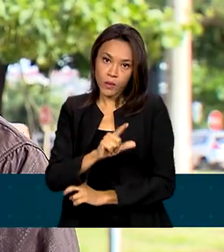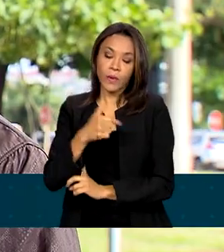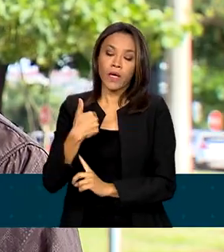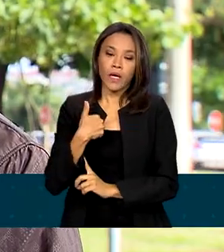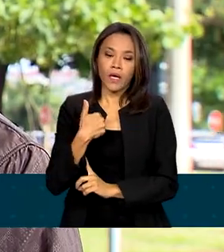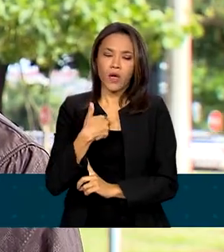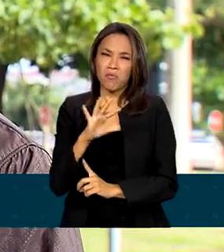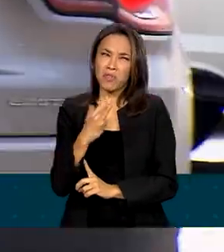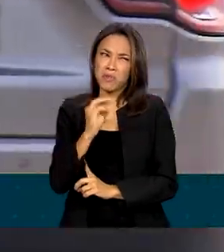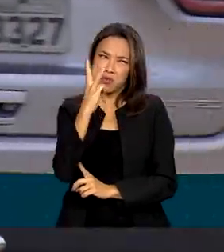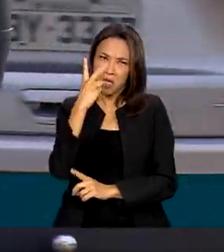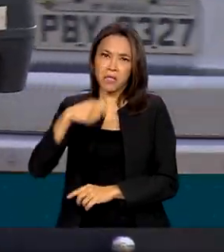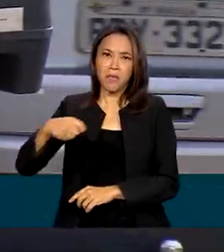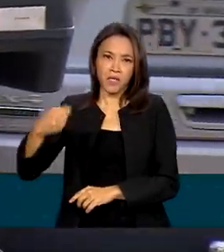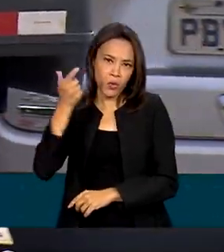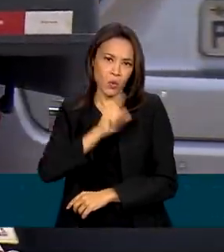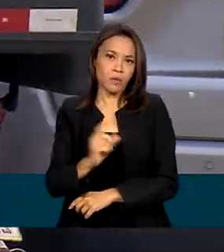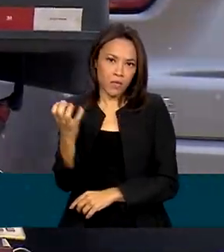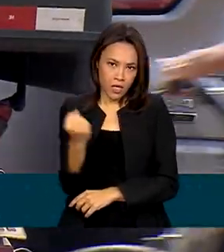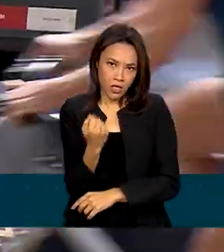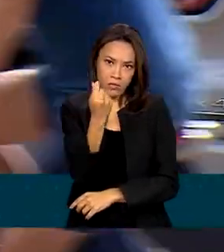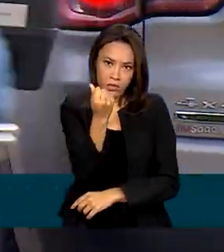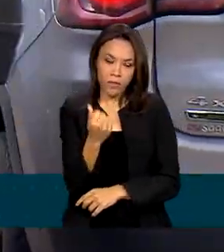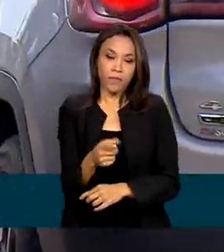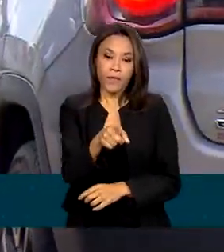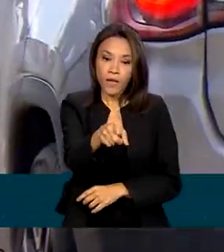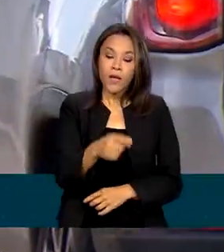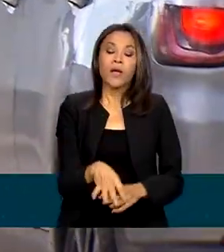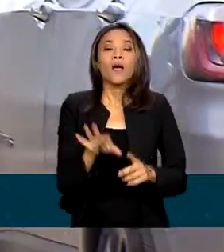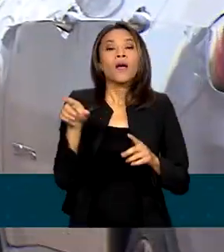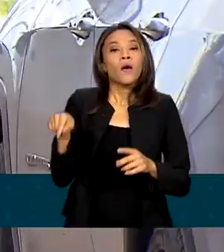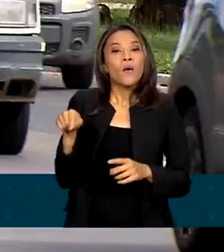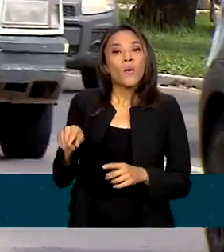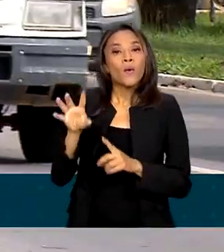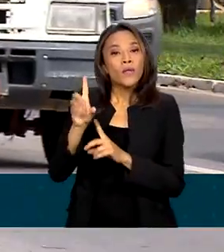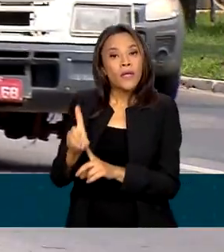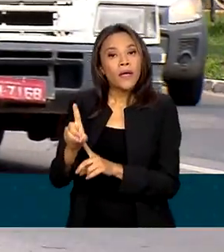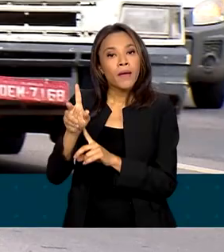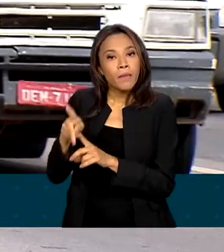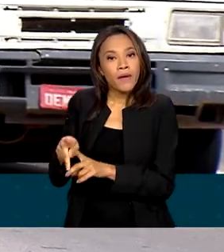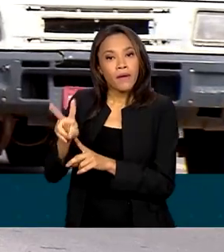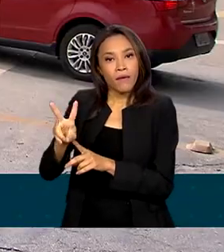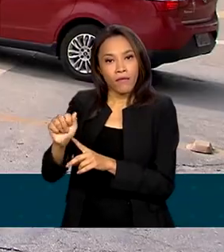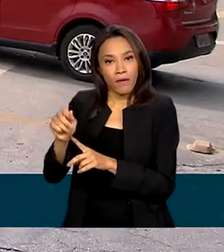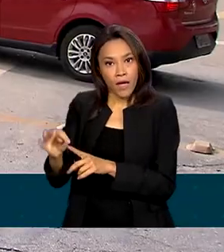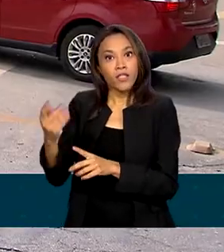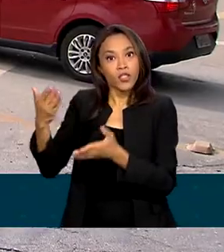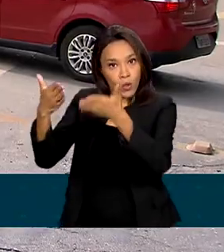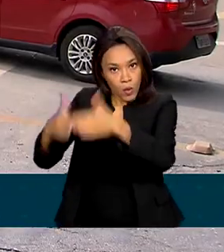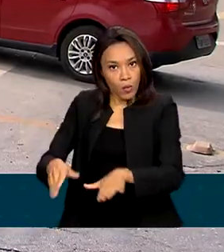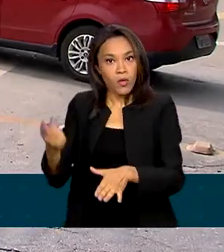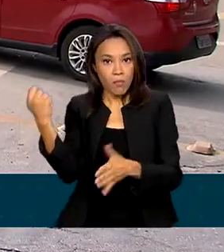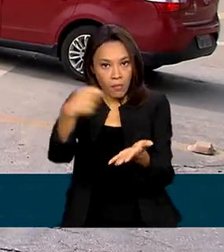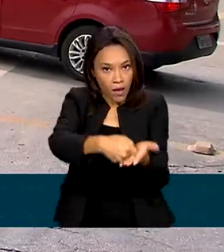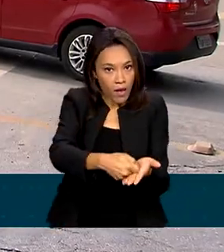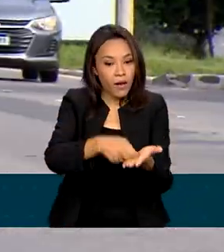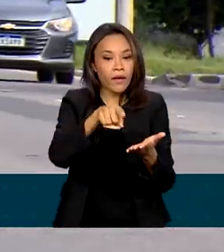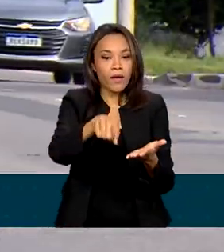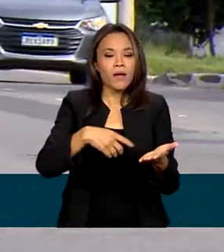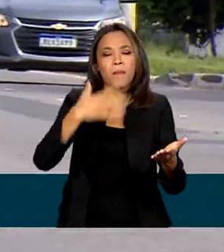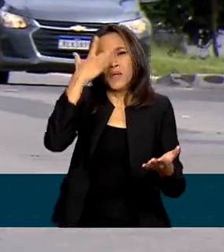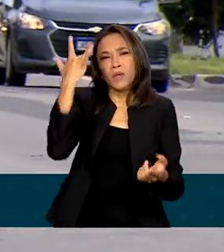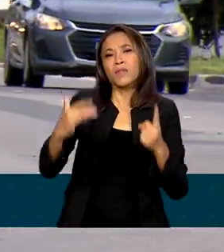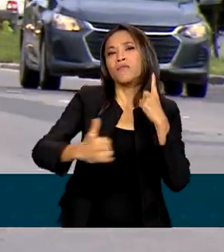menos uns três meses. O DPVAT indeniza vítimas de acidentes de trânsito, sejam motoristas, passageiros ou pedestres,